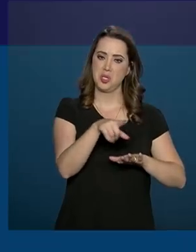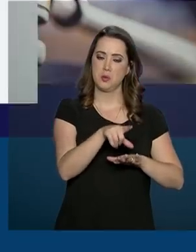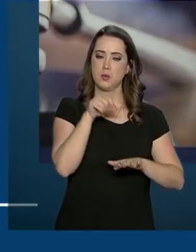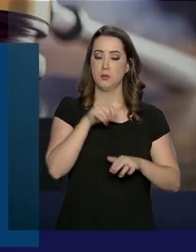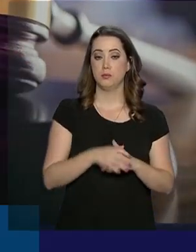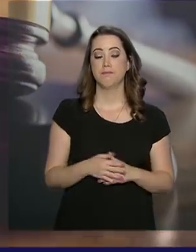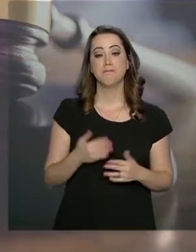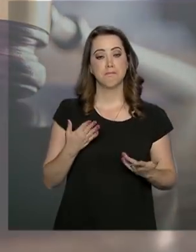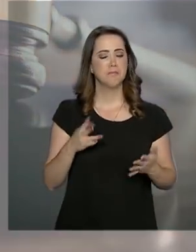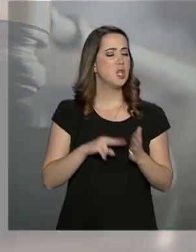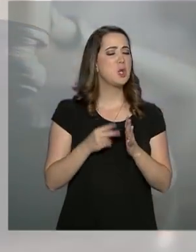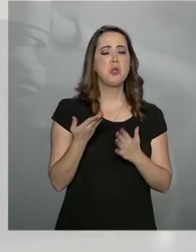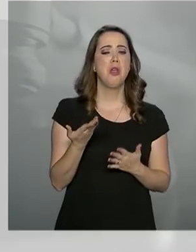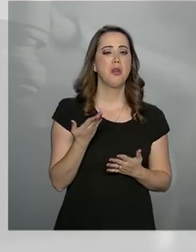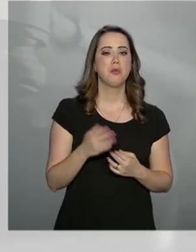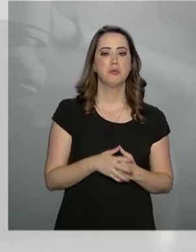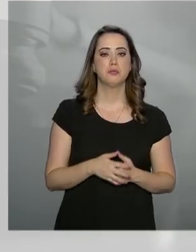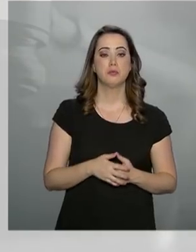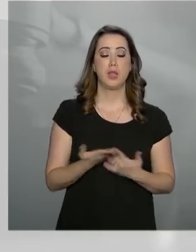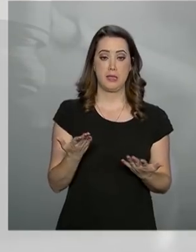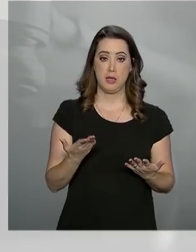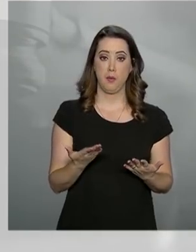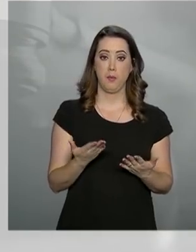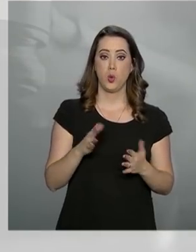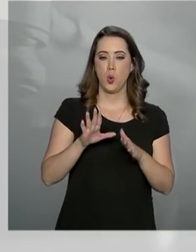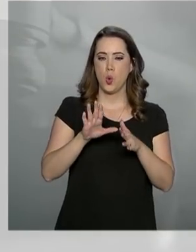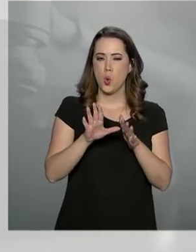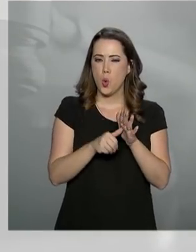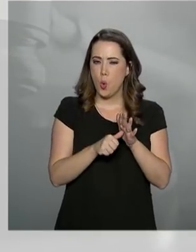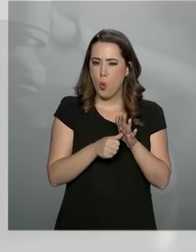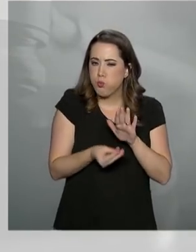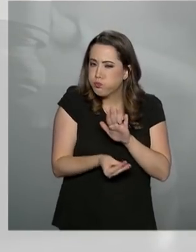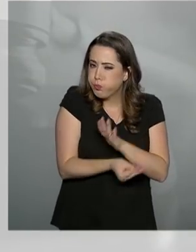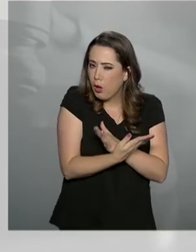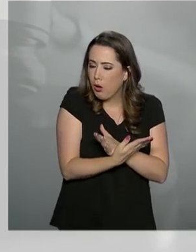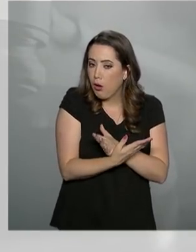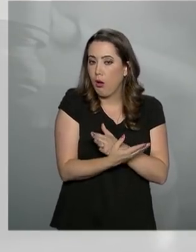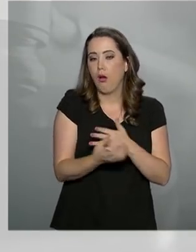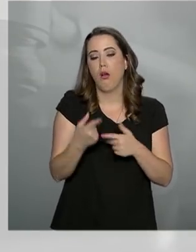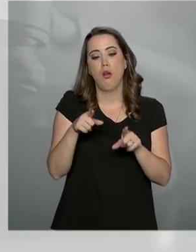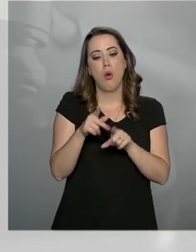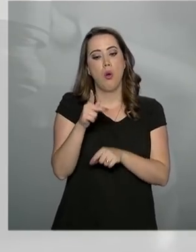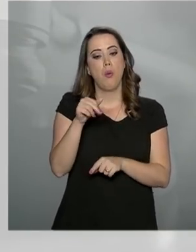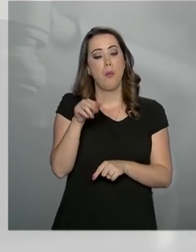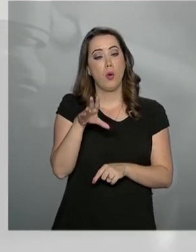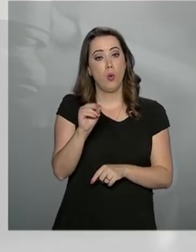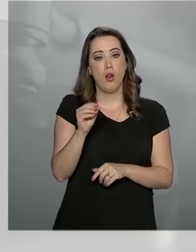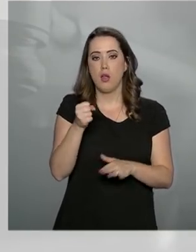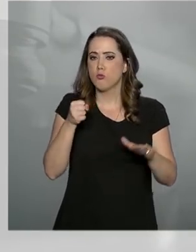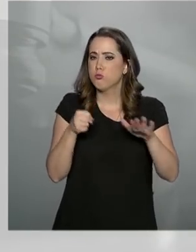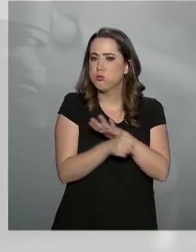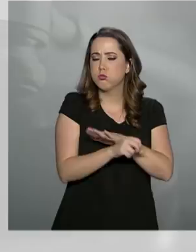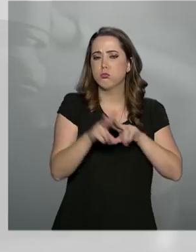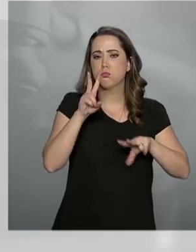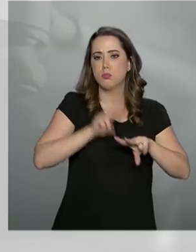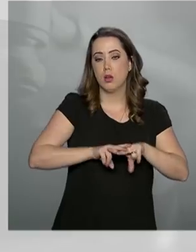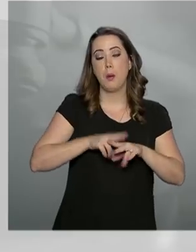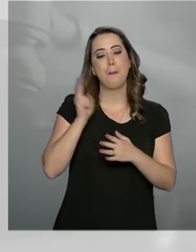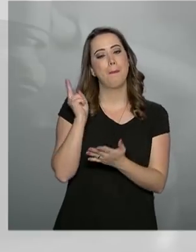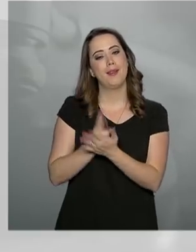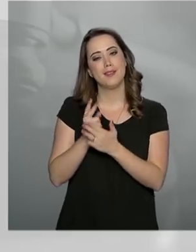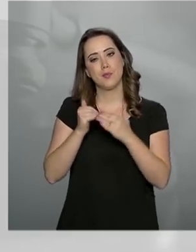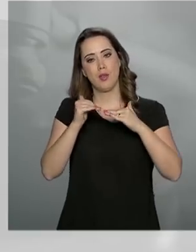Pelo projeto, corrupção passiva e ativa e peculato serão punidos com prisão em regime fechado, mesmo se a condenação